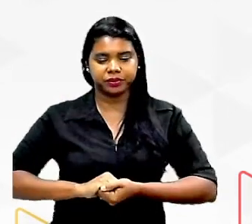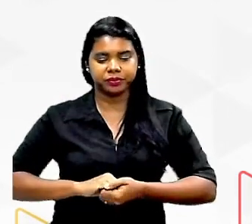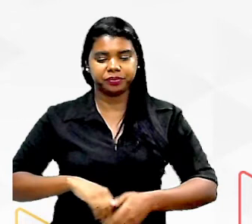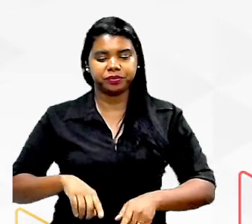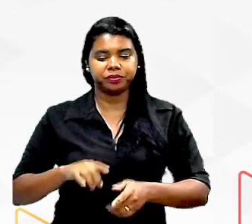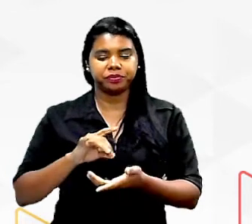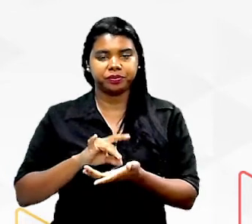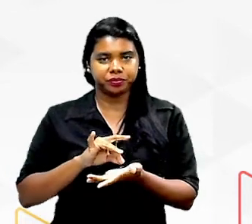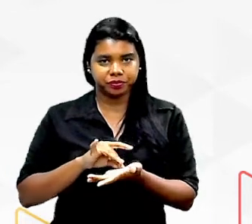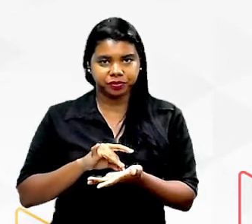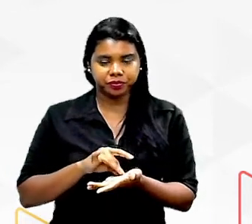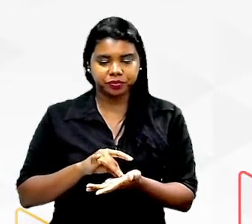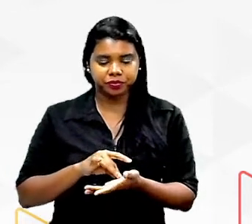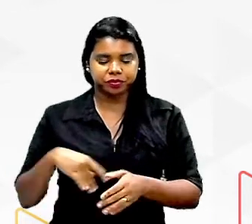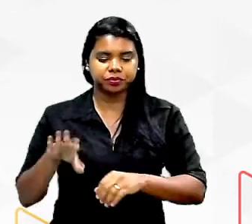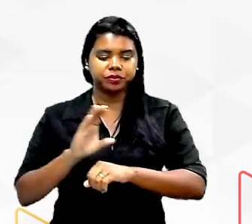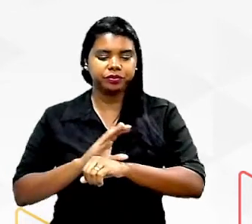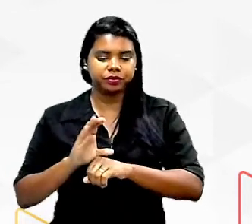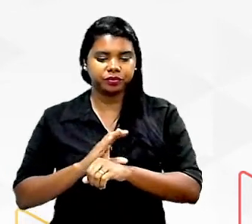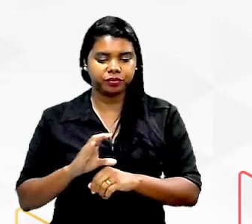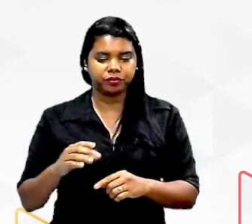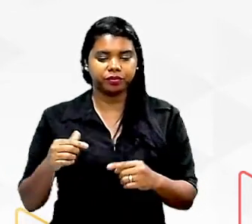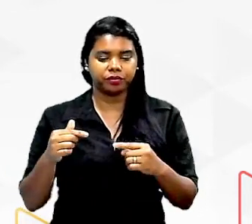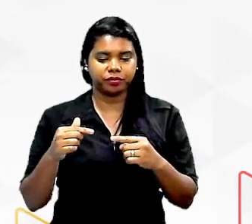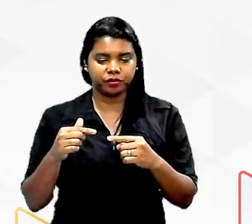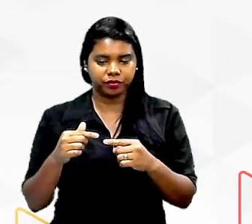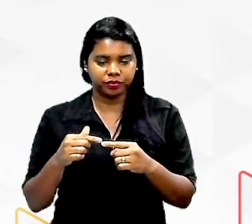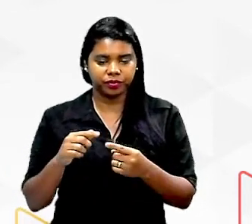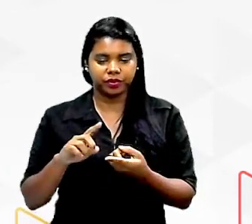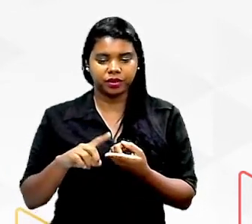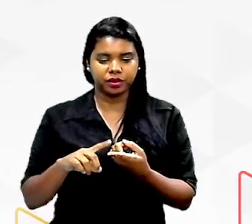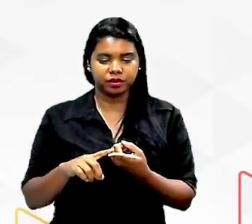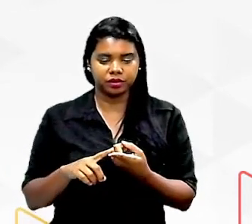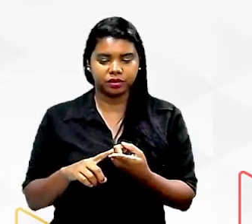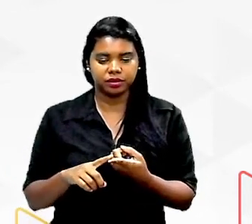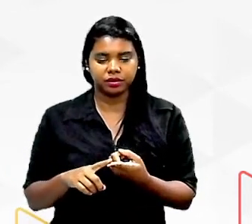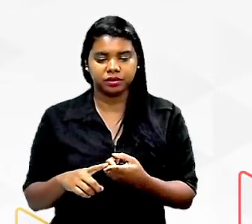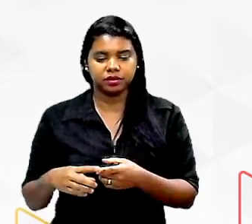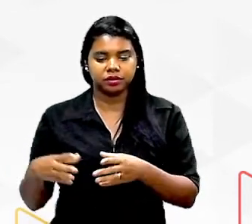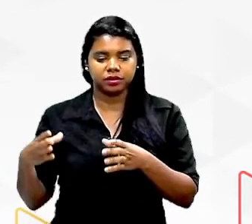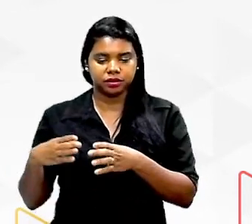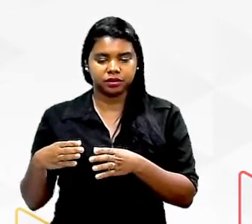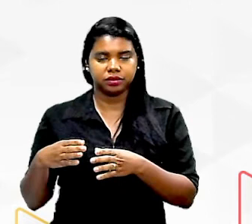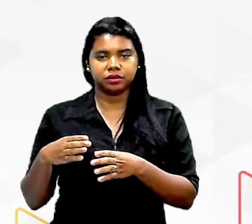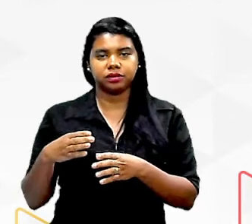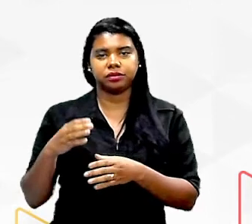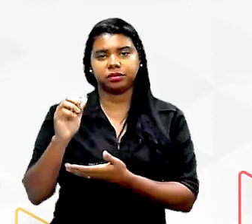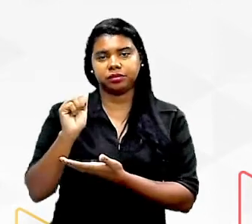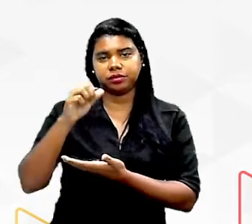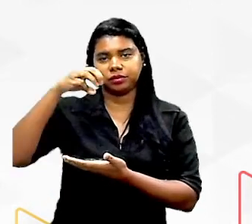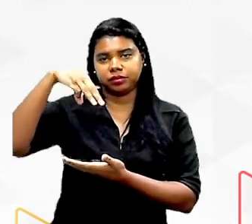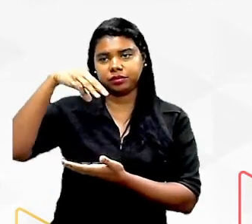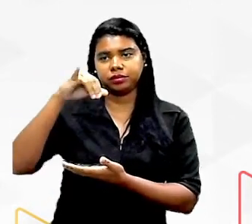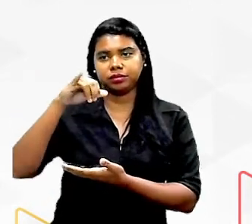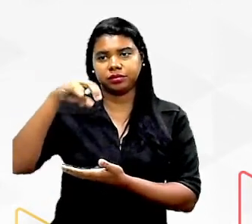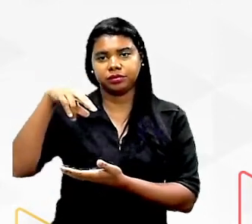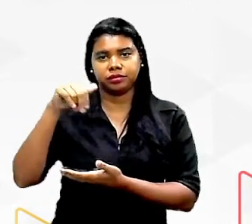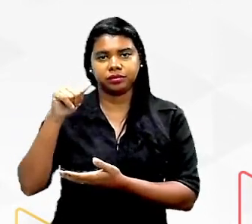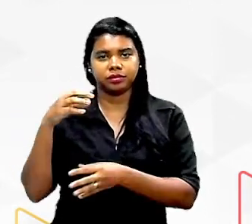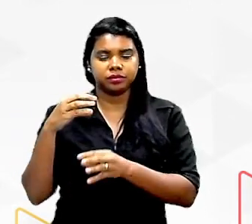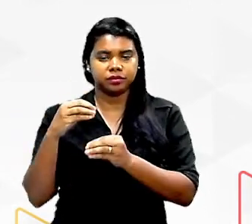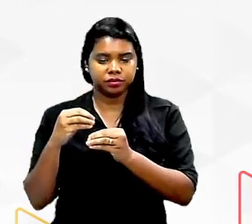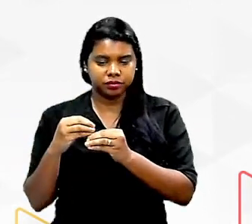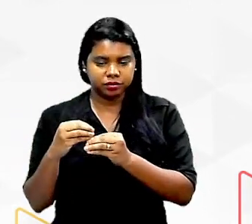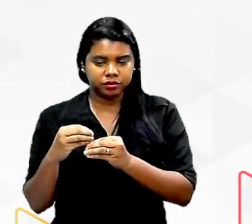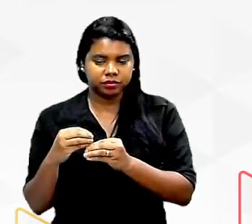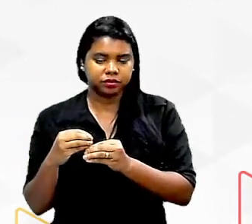num desses carbonos que se liga tanto a carboxila quanto ao grupamento amina uma cadeia de carbonos ou